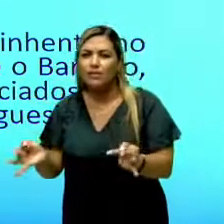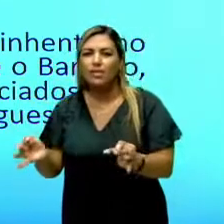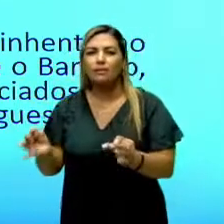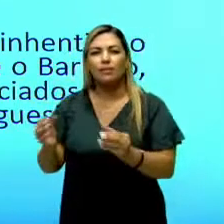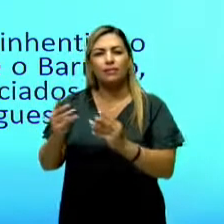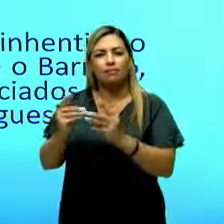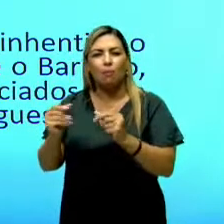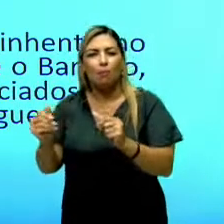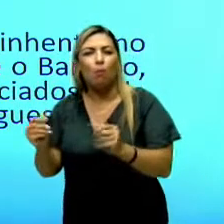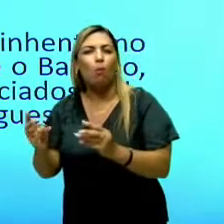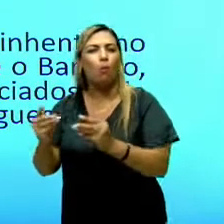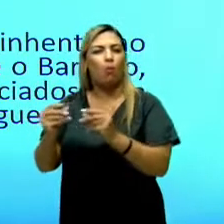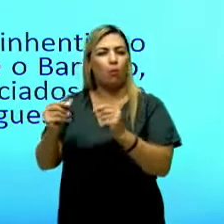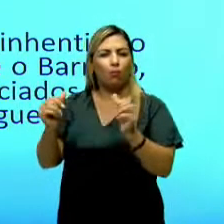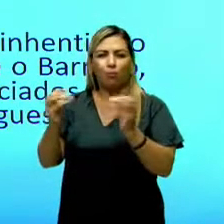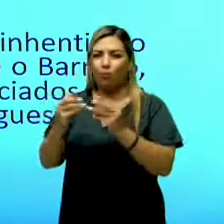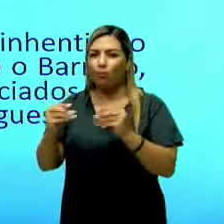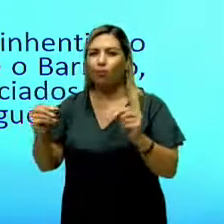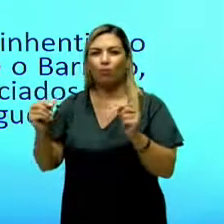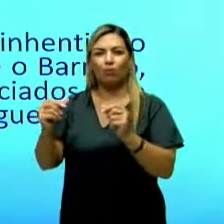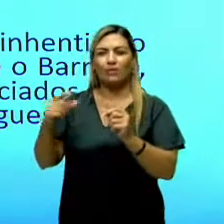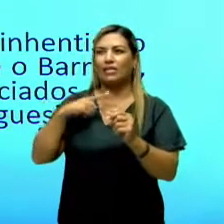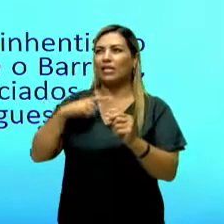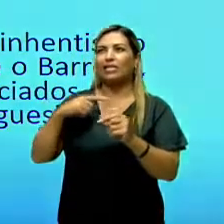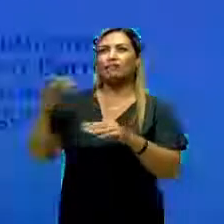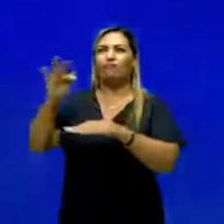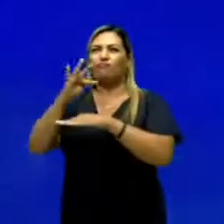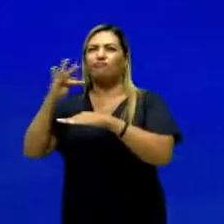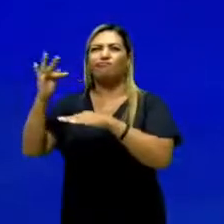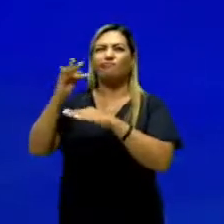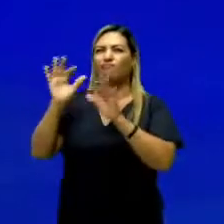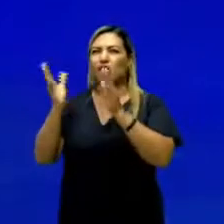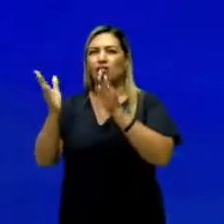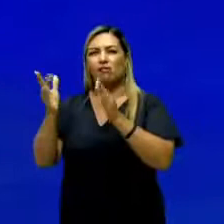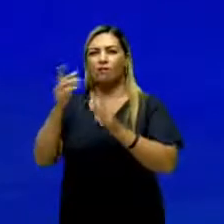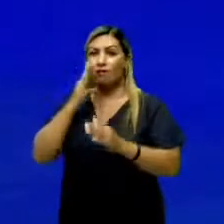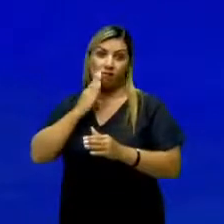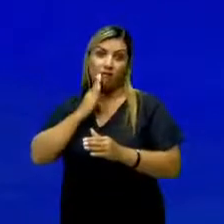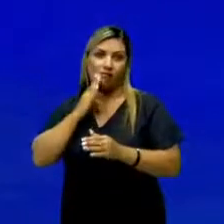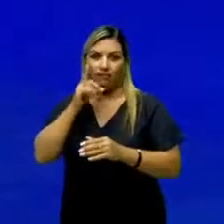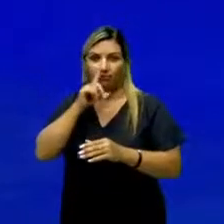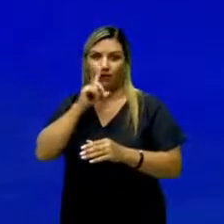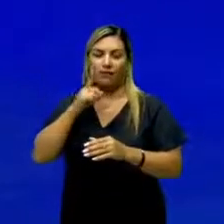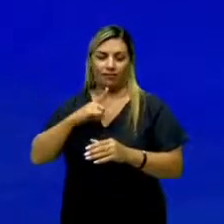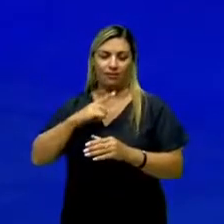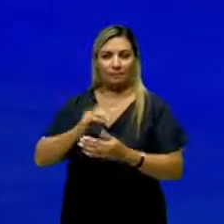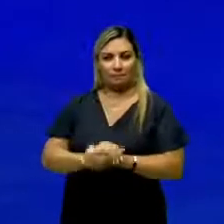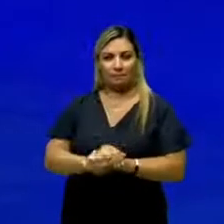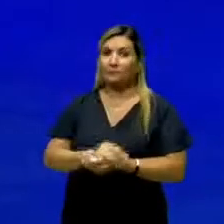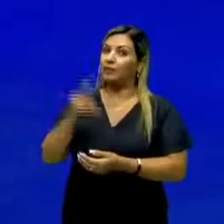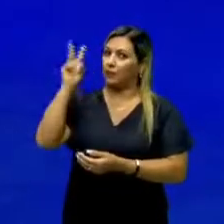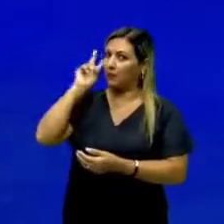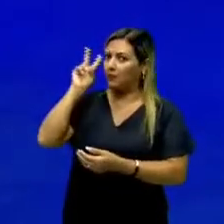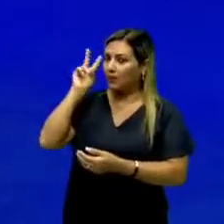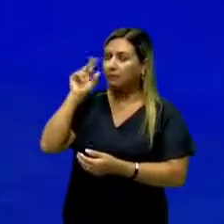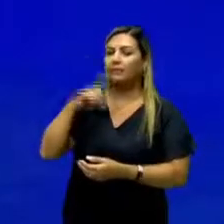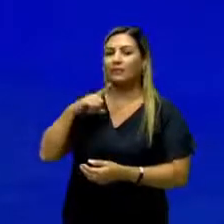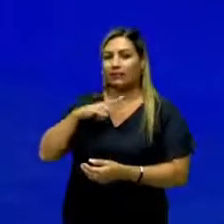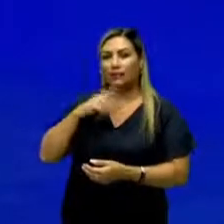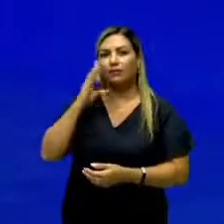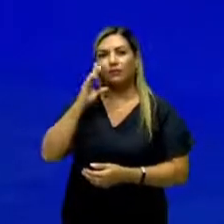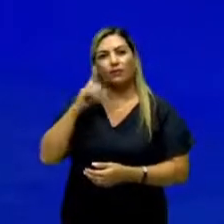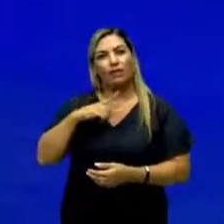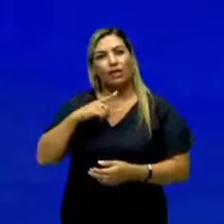pureza, algo sem muita voltinha, sem muita perfeição até mesmo, né? Lembre-se sempre disso,